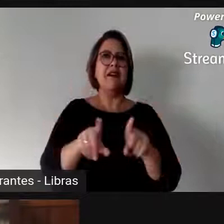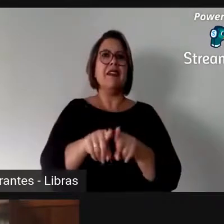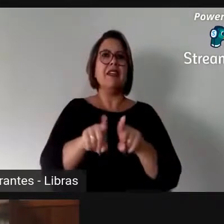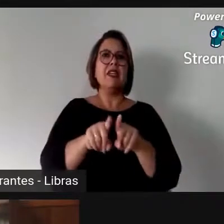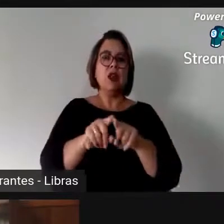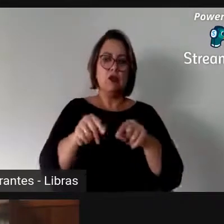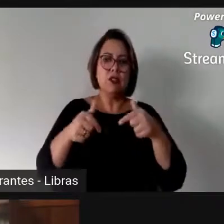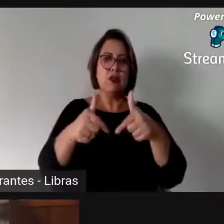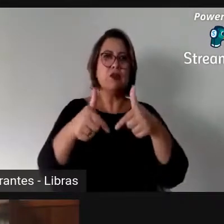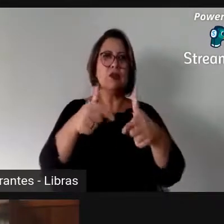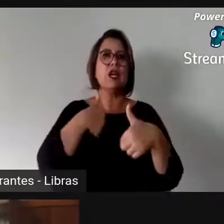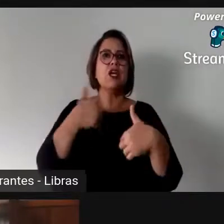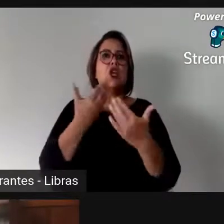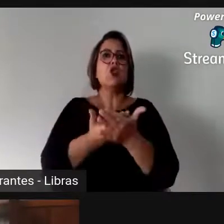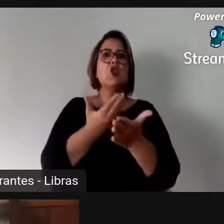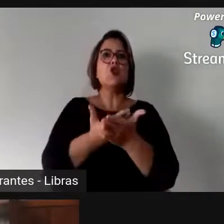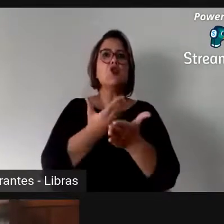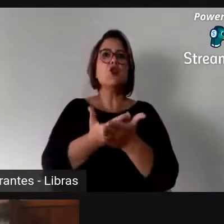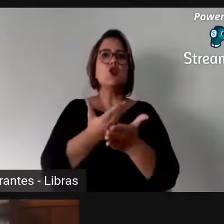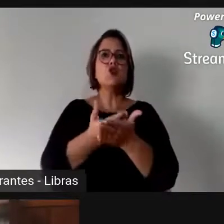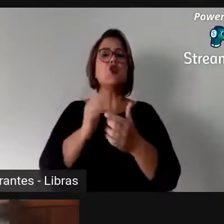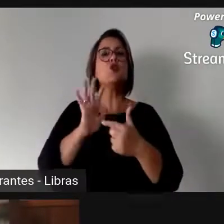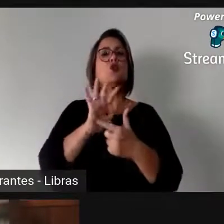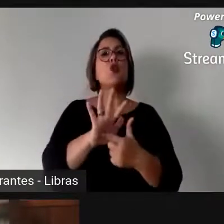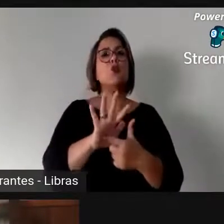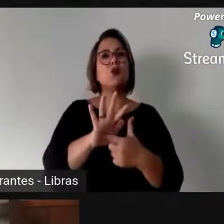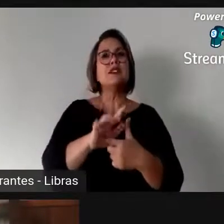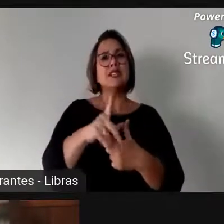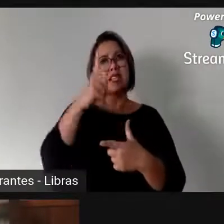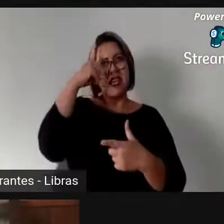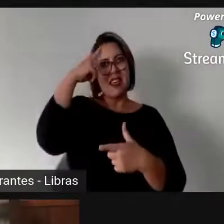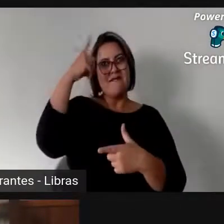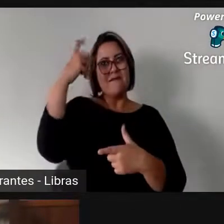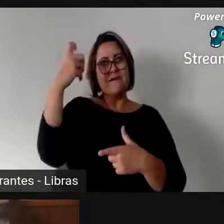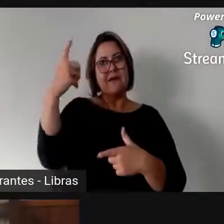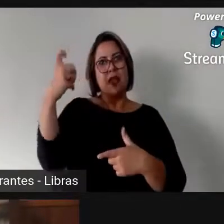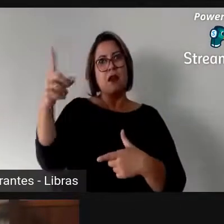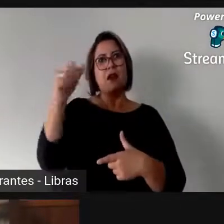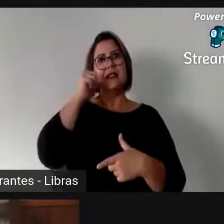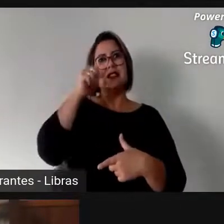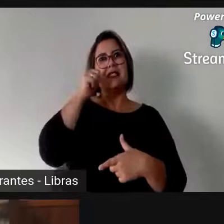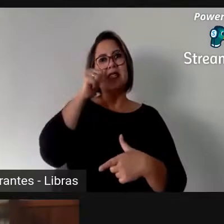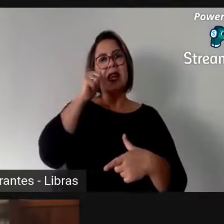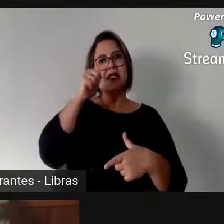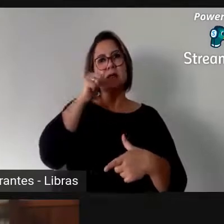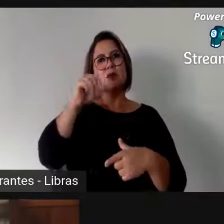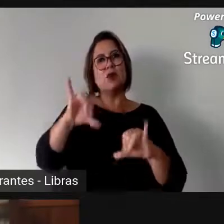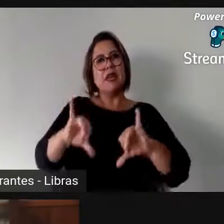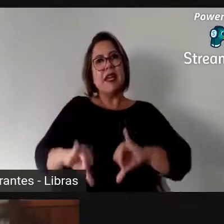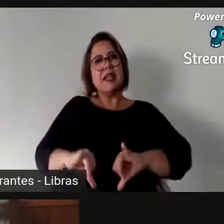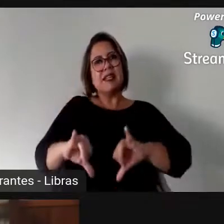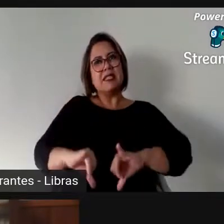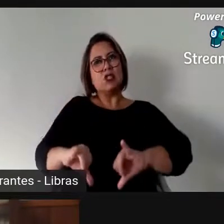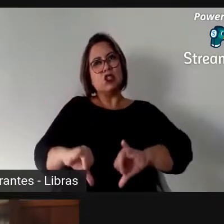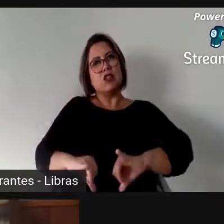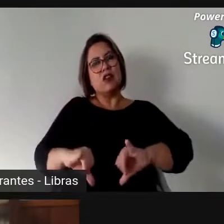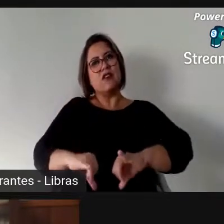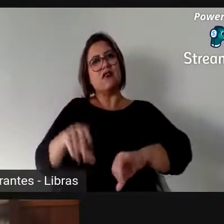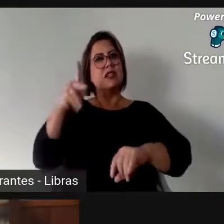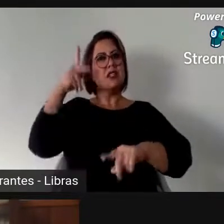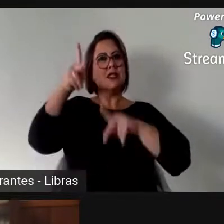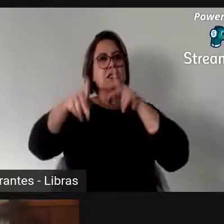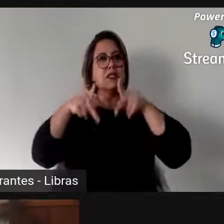estudando a violência sexista praticada pelas parlamentares, sofrida pelas parlamentares no Brasil, eu